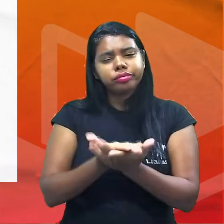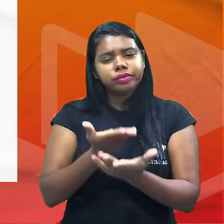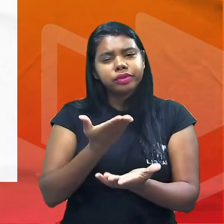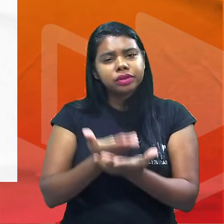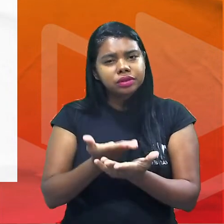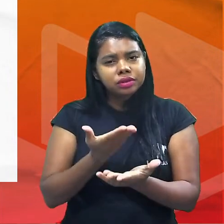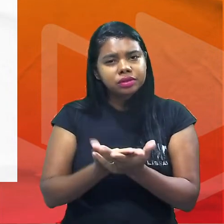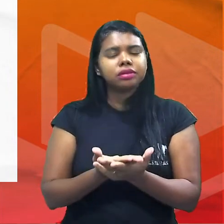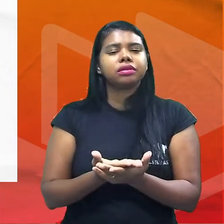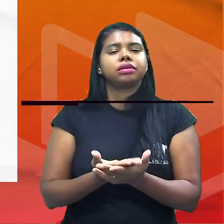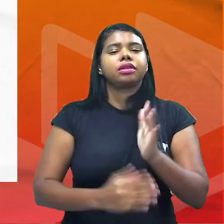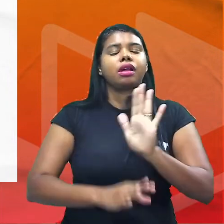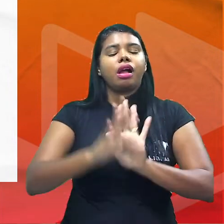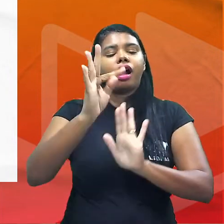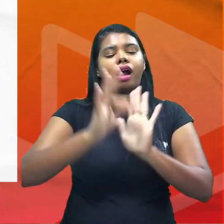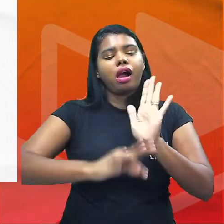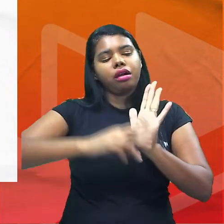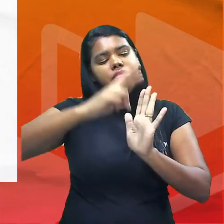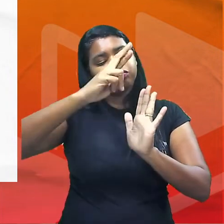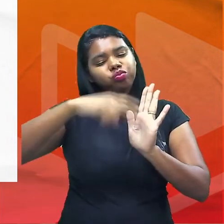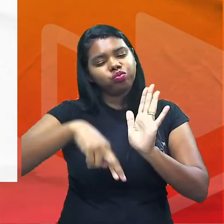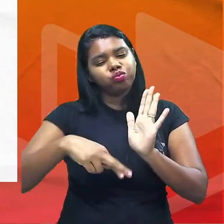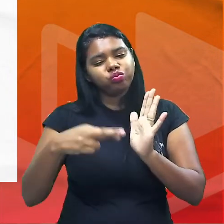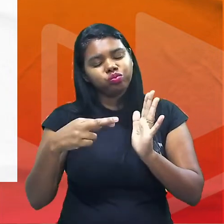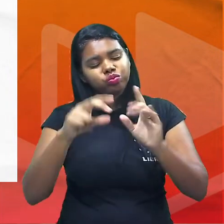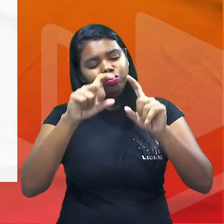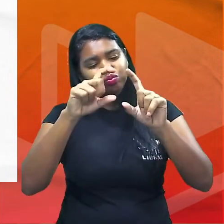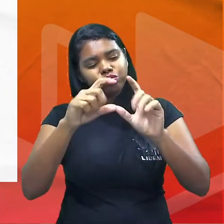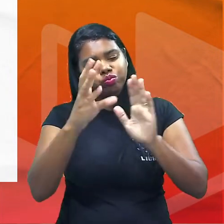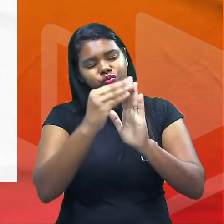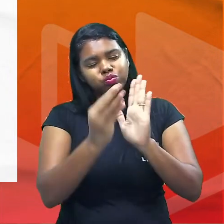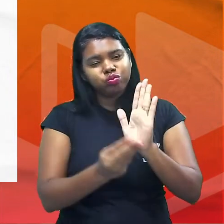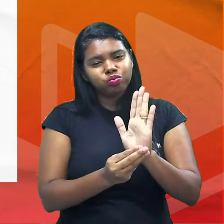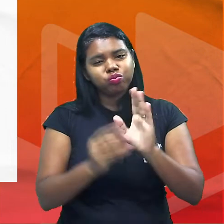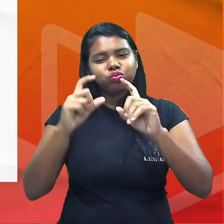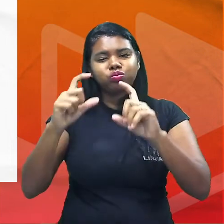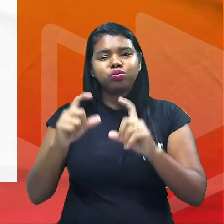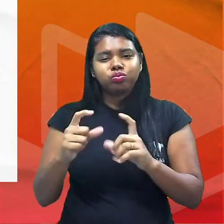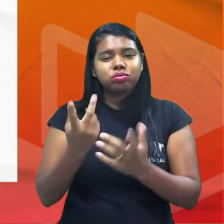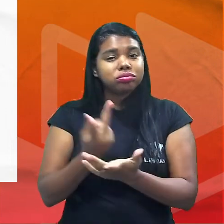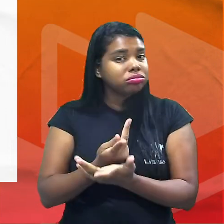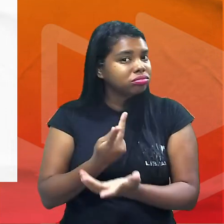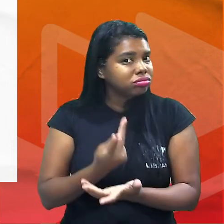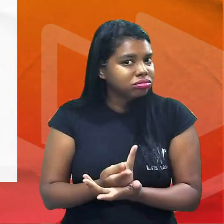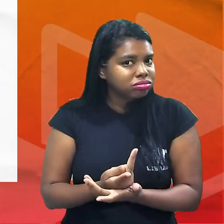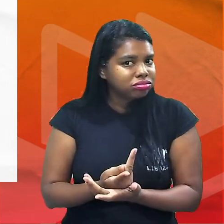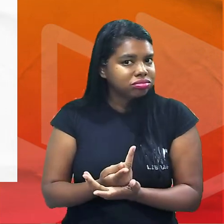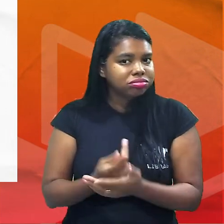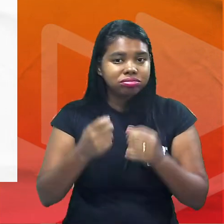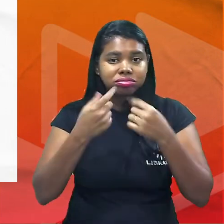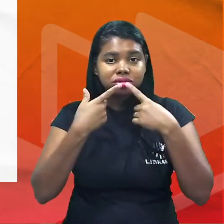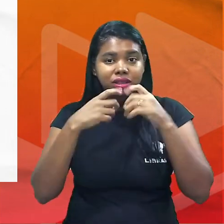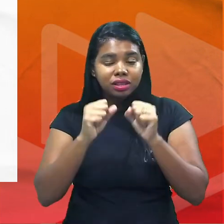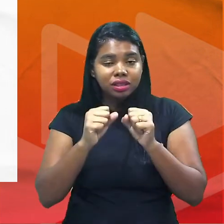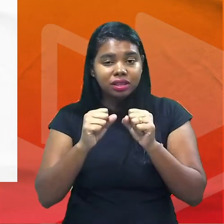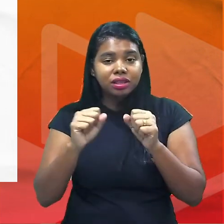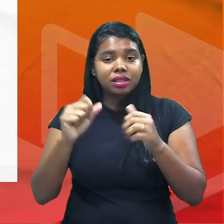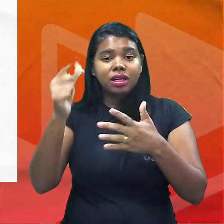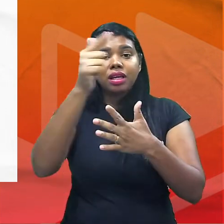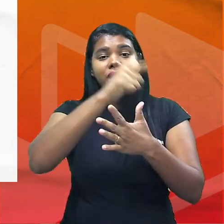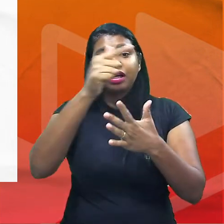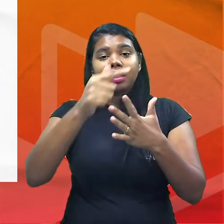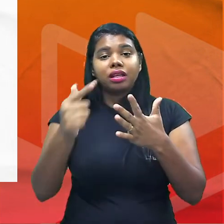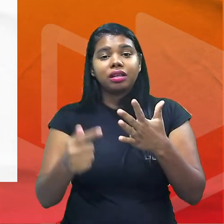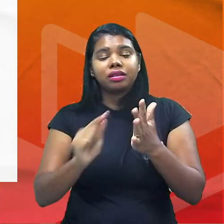a produção textual para a redação porque se você comete um erro de concordância você vai falhar nos elementos linguísticos na gramática como também vai